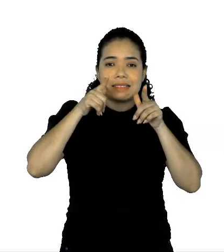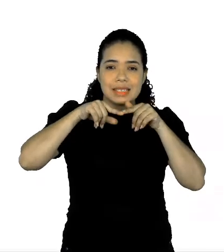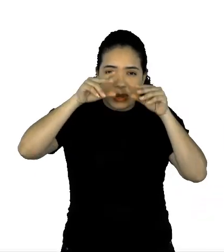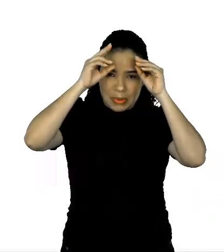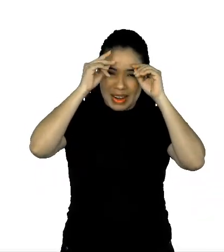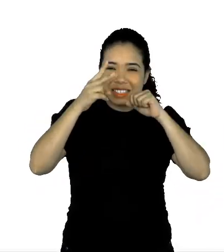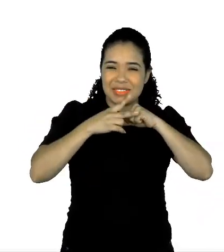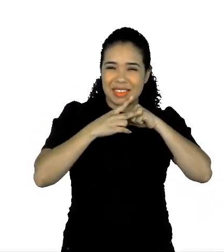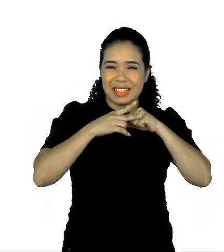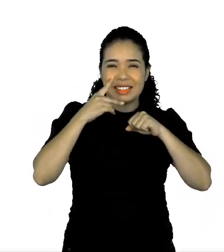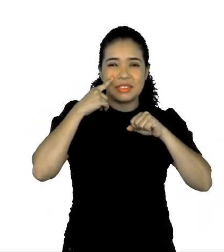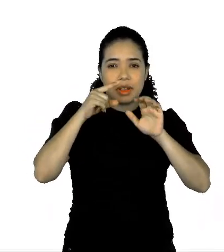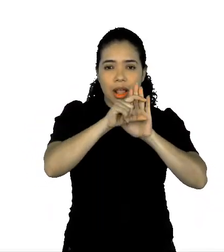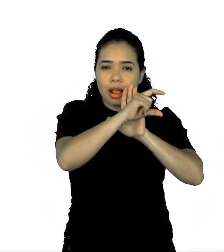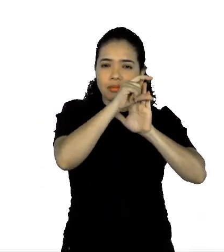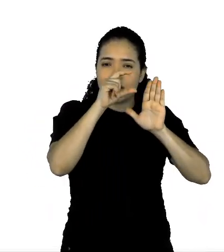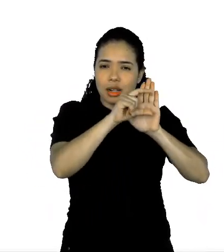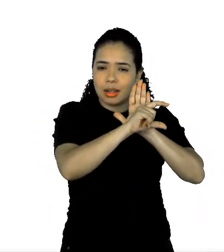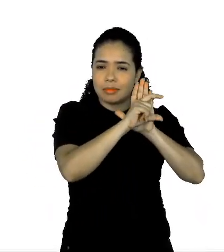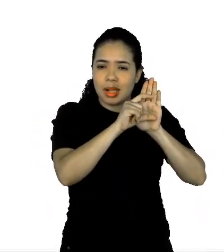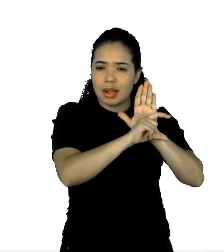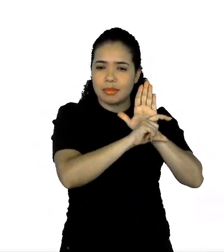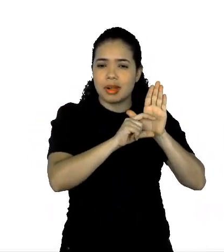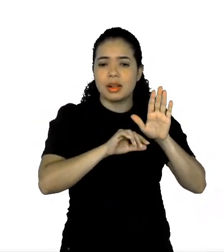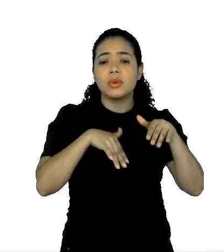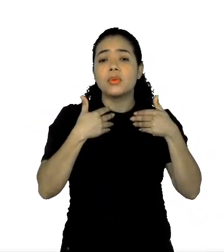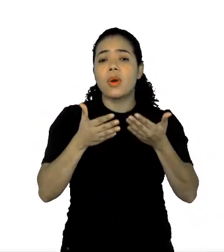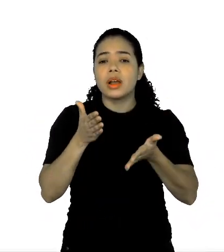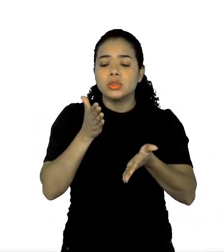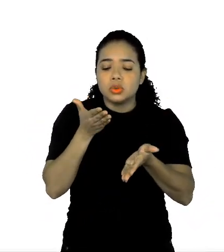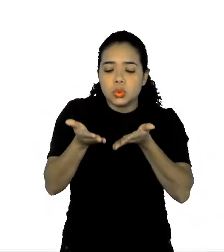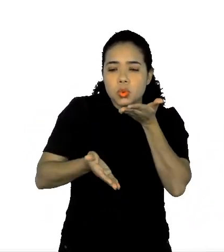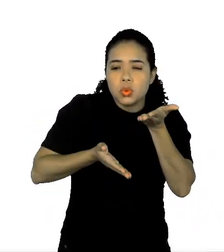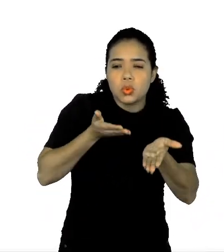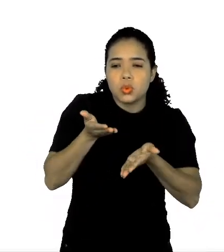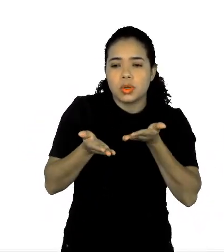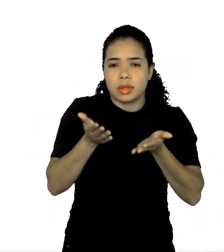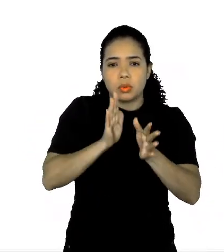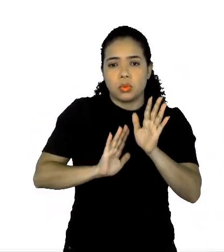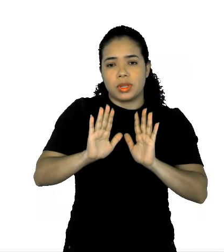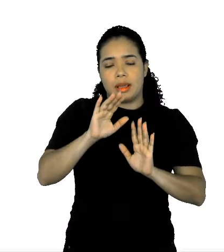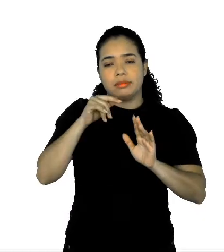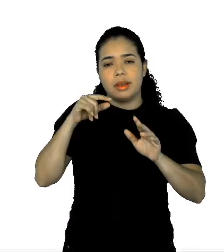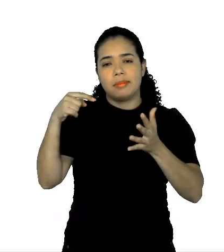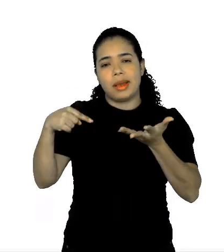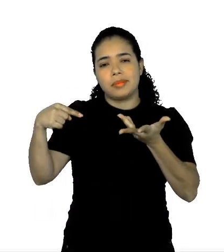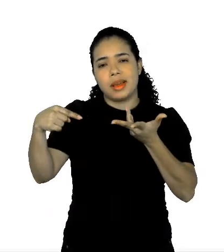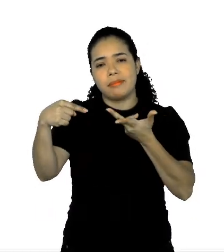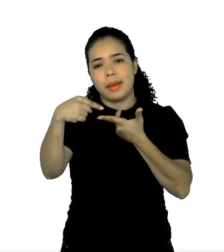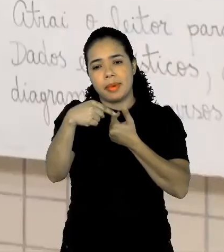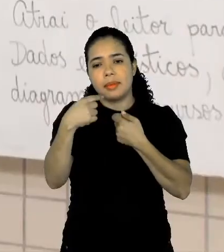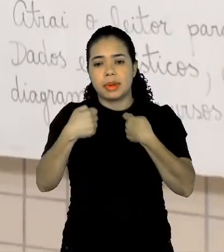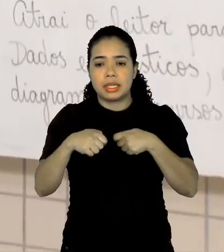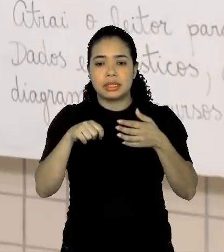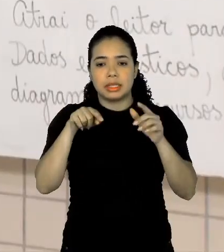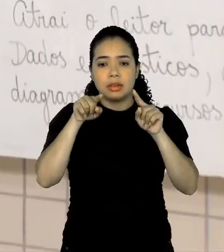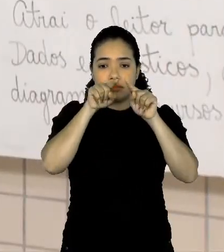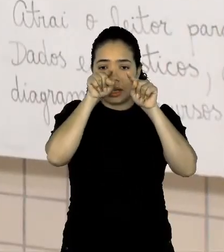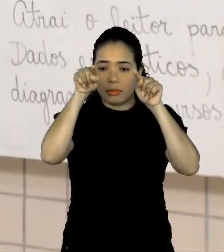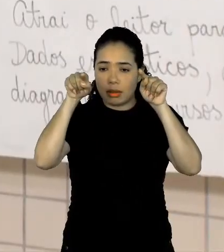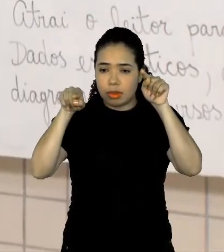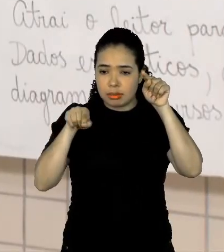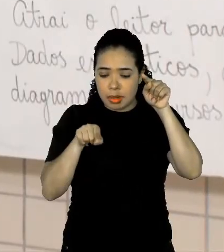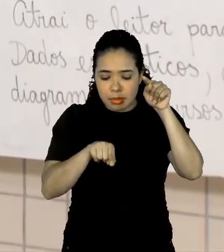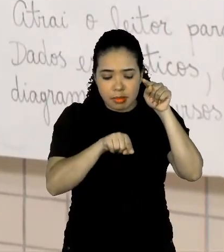ele é intitulado Coronavírus, quais cuidados eu devo tomar? Então, esse infográfico é o que está lá no bloco de estudo de